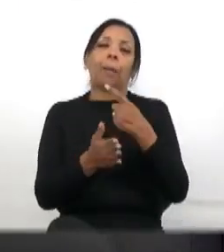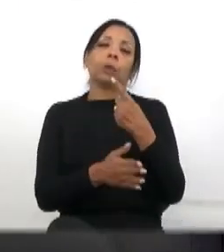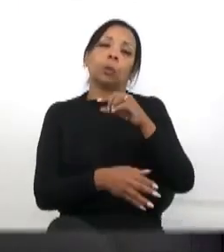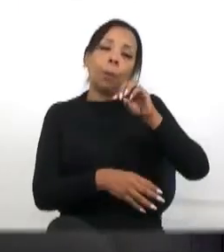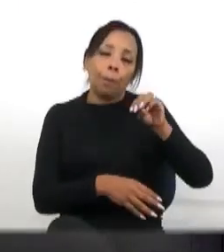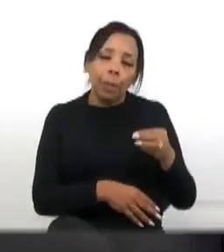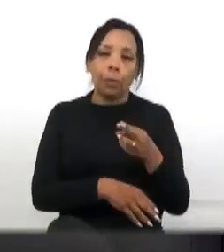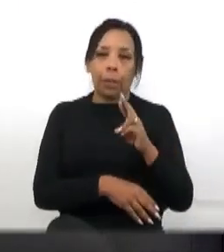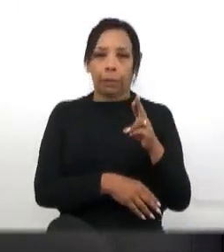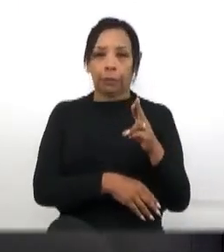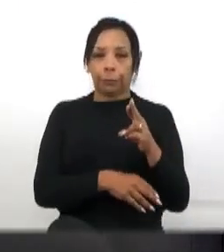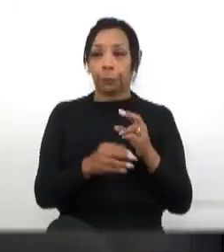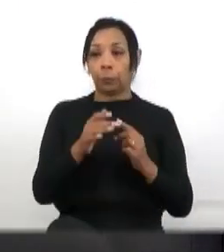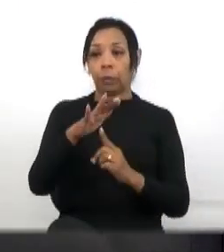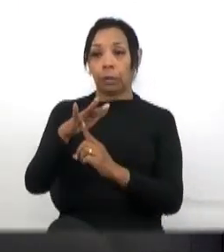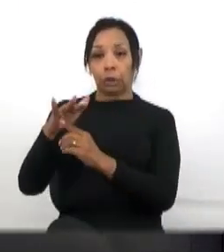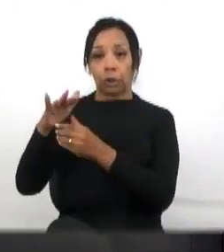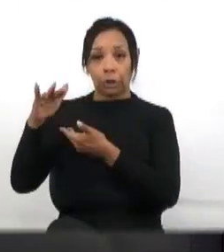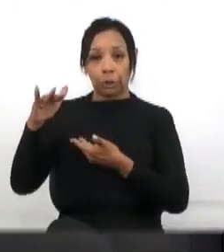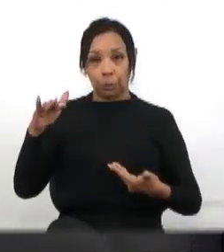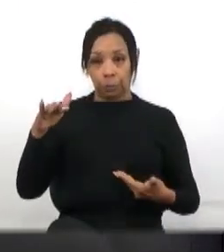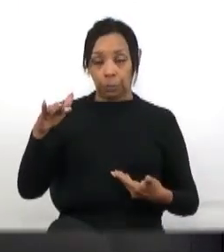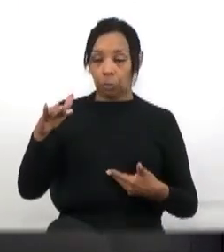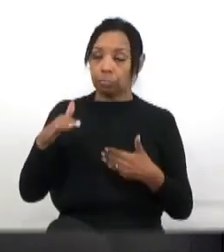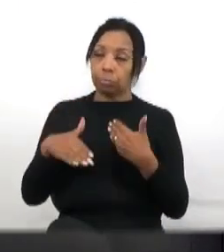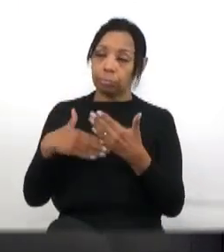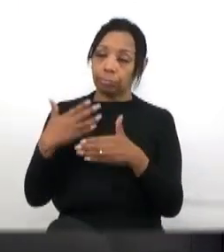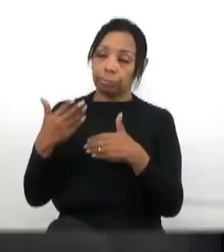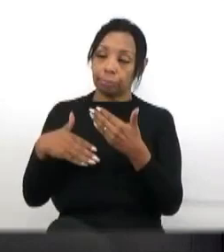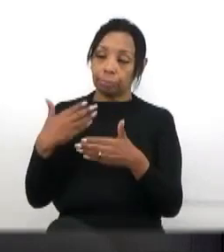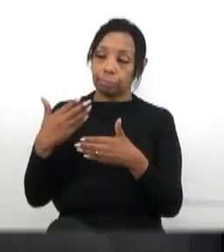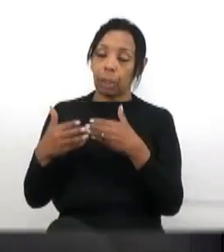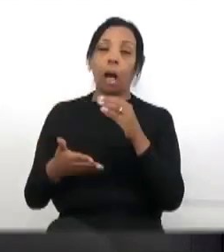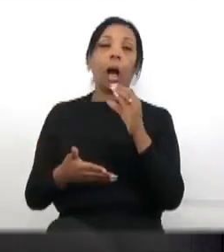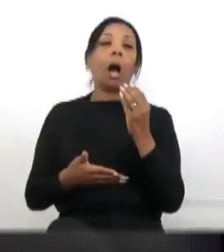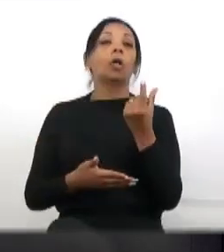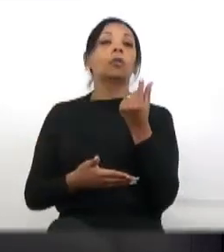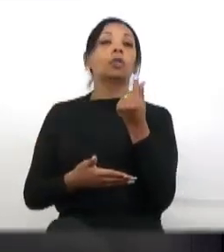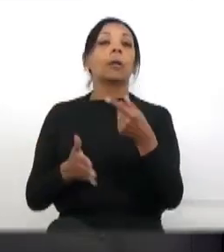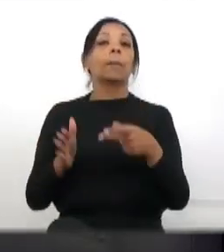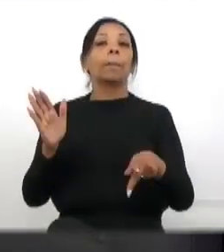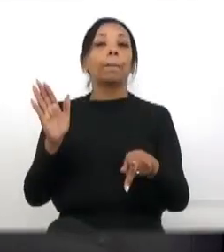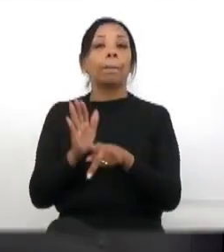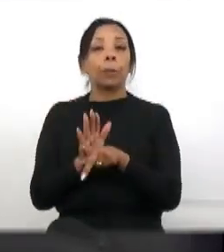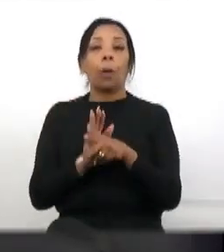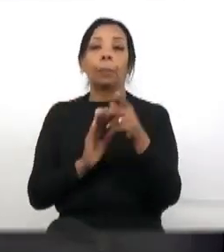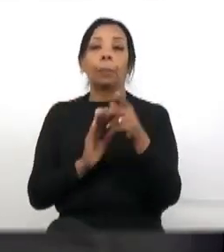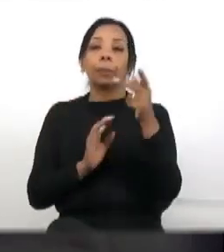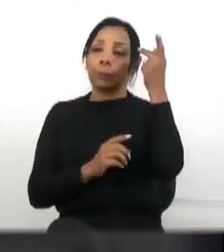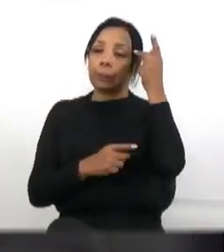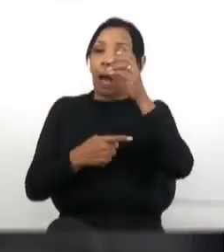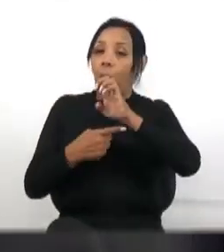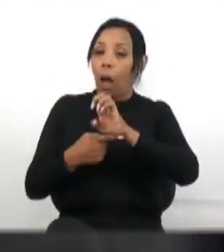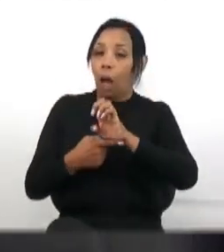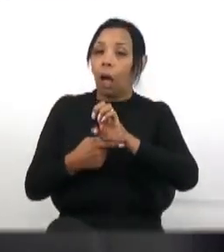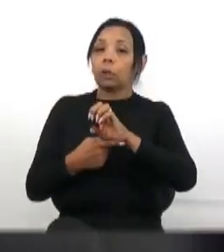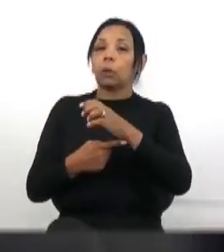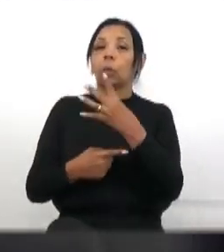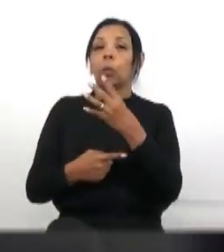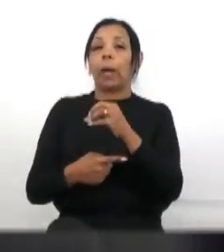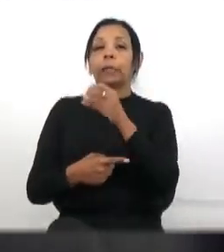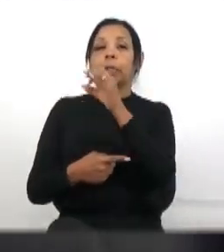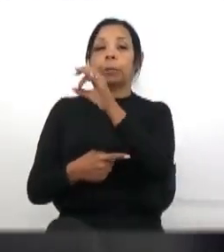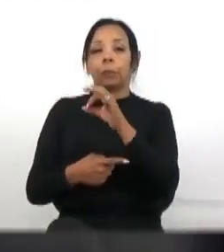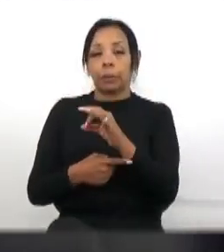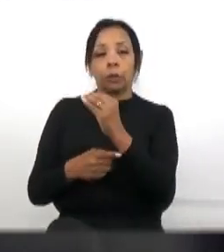público, levou uma vida para sair, dinheiro de onde? Parte dele do estado custou 40% a mais do que custaria,